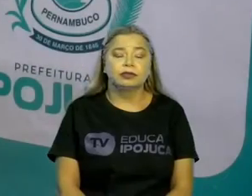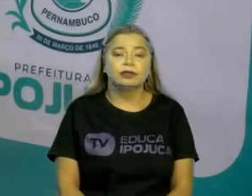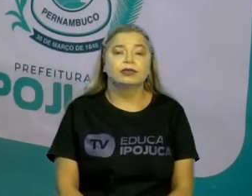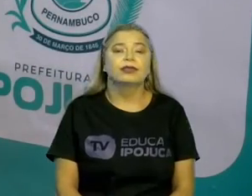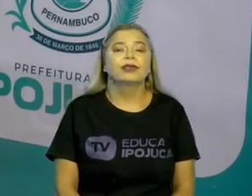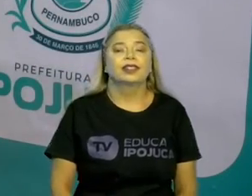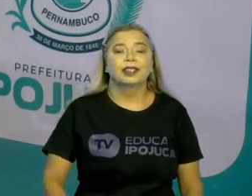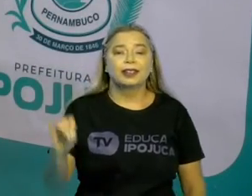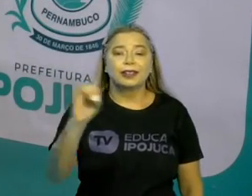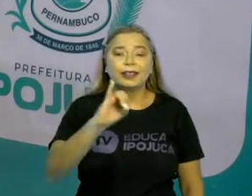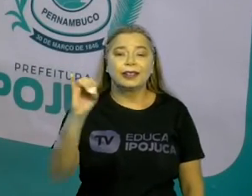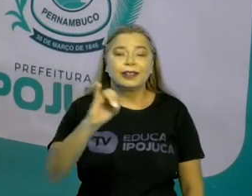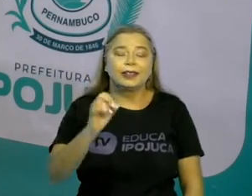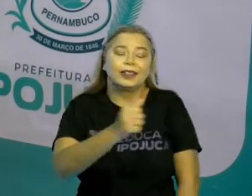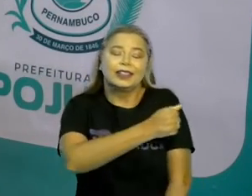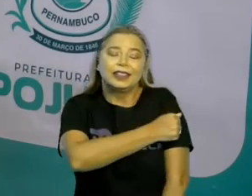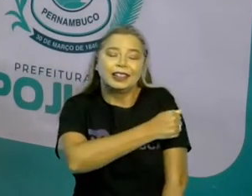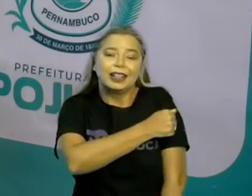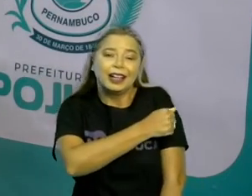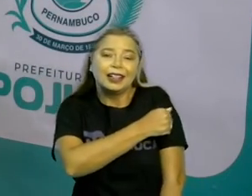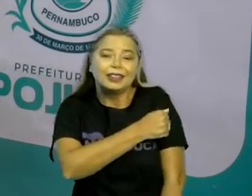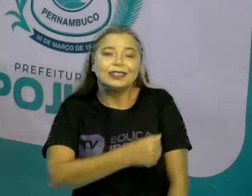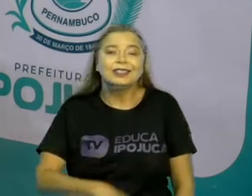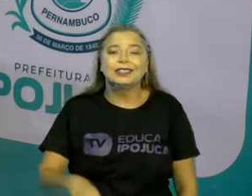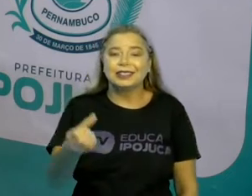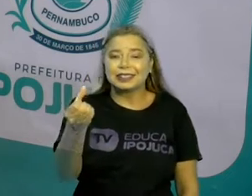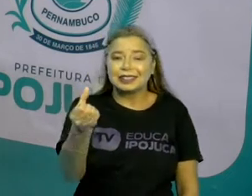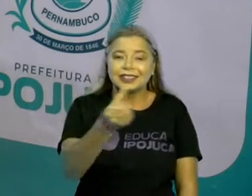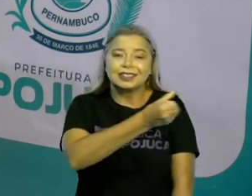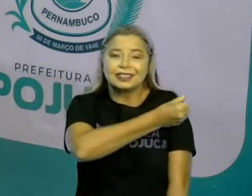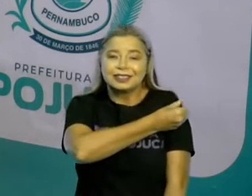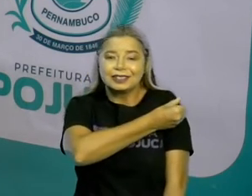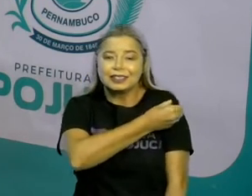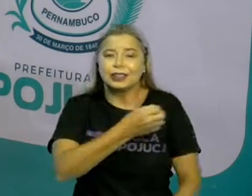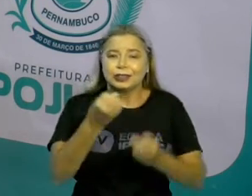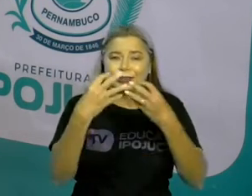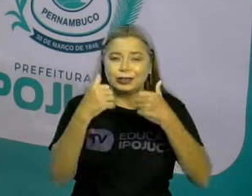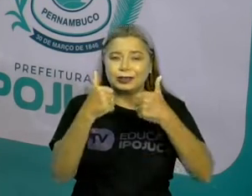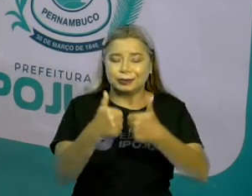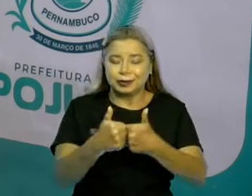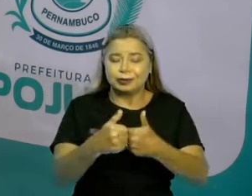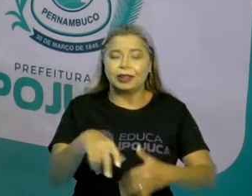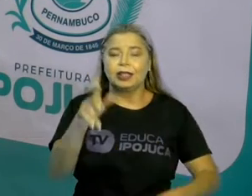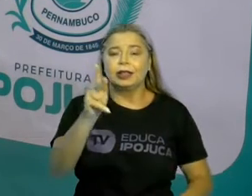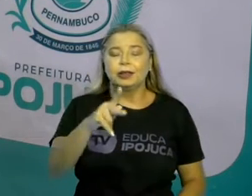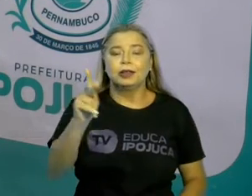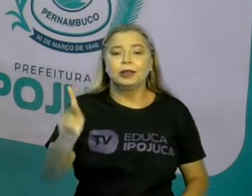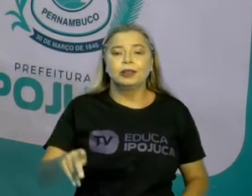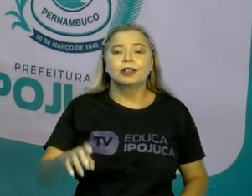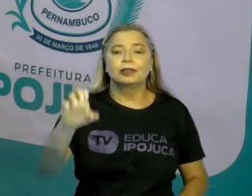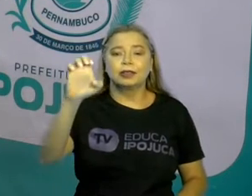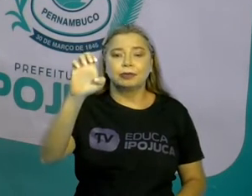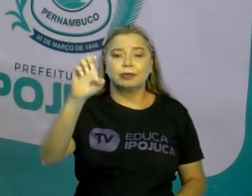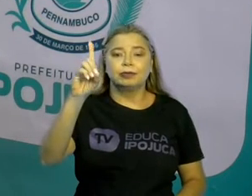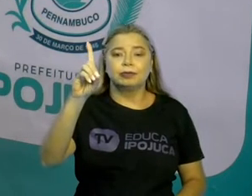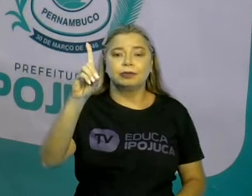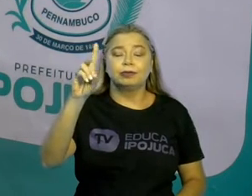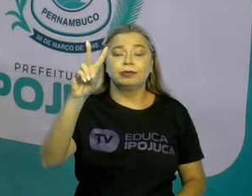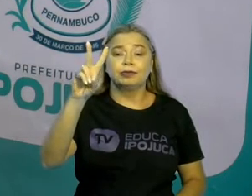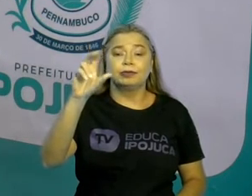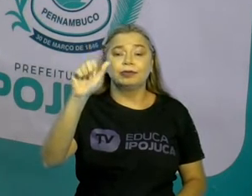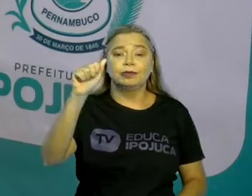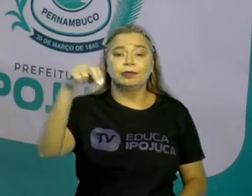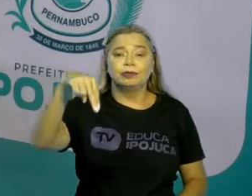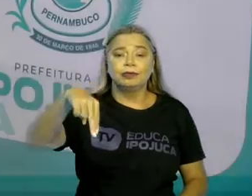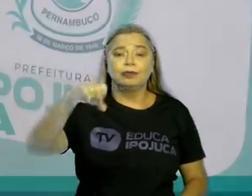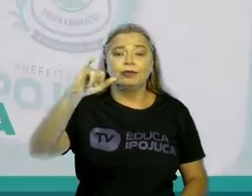Olá estudantes do sexto ano, tudo bem com vocês? Sou Edvânia Nunes, professora de língua portuguesa. E o tema da nossa aula